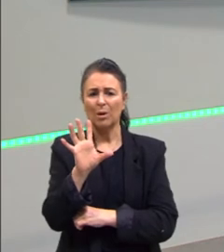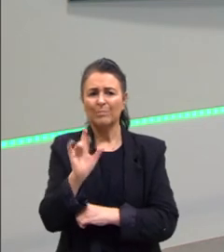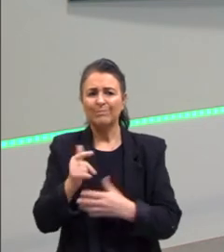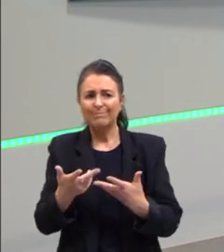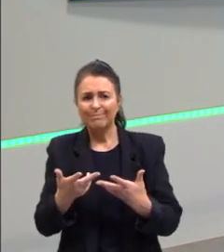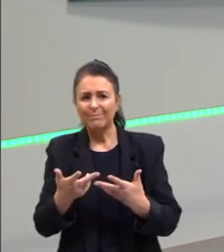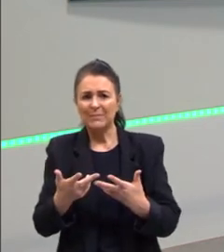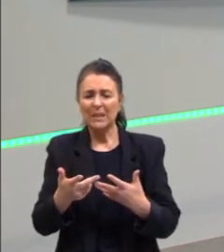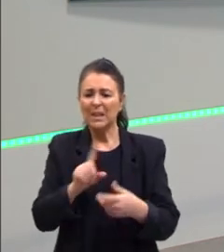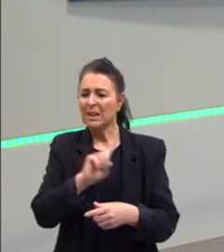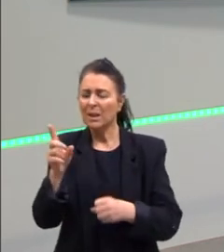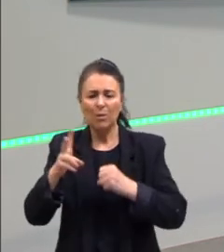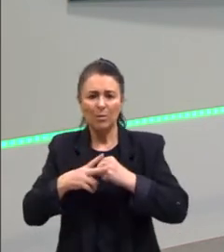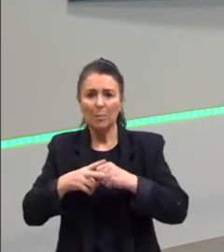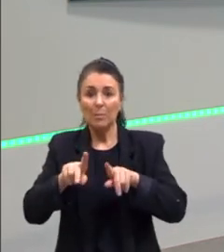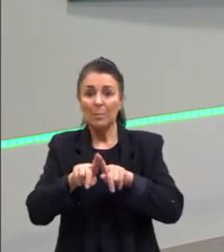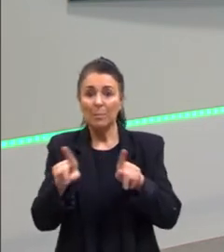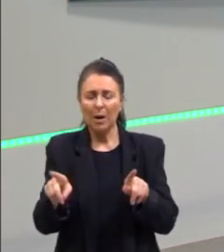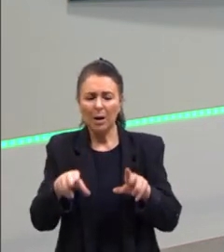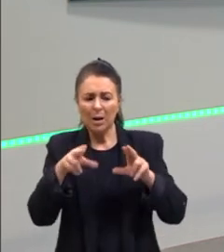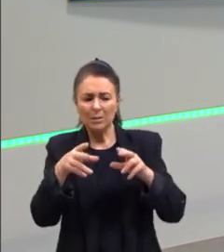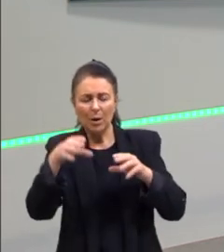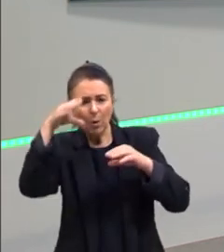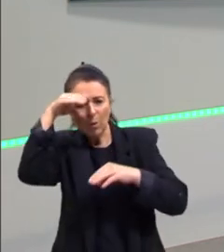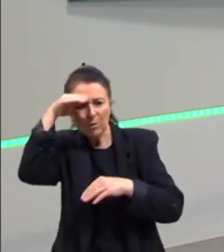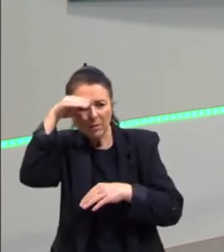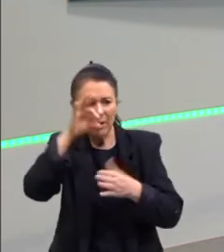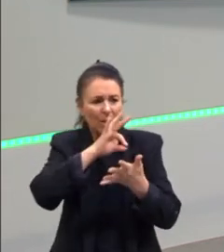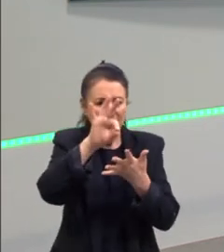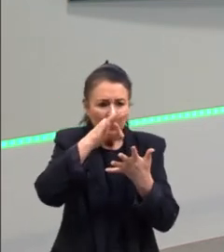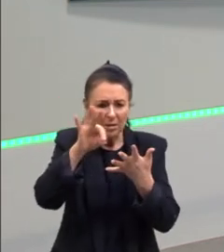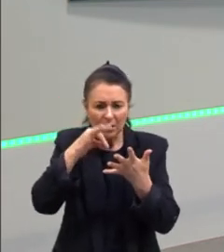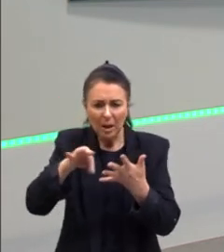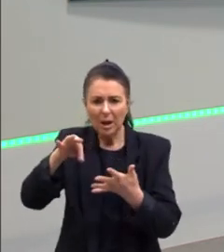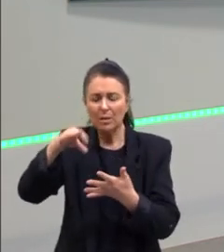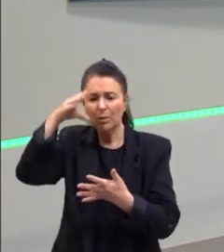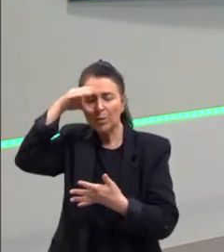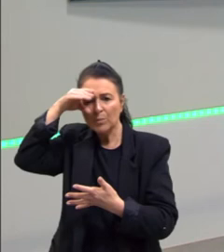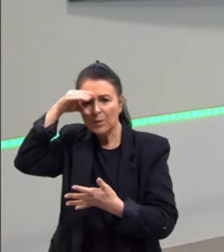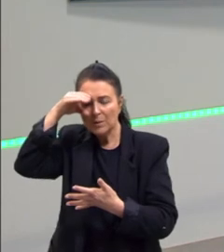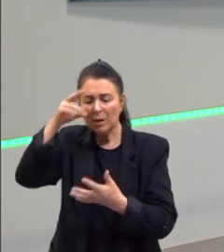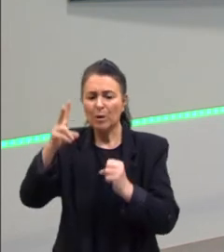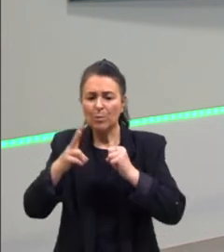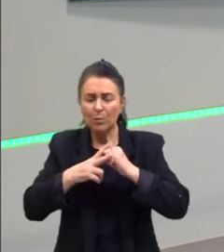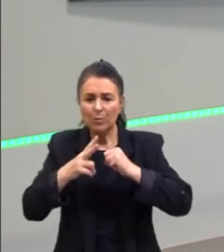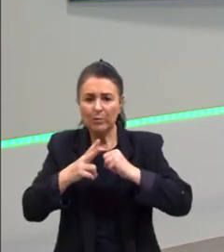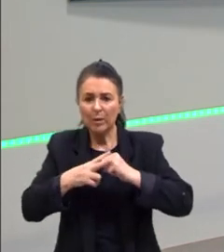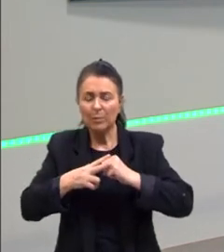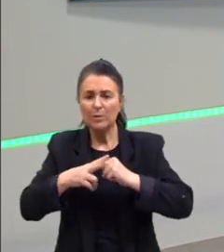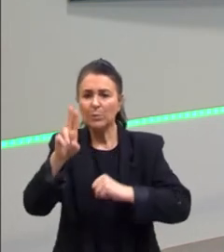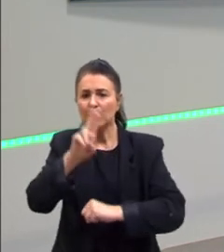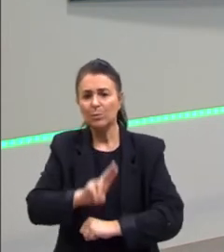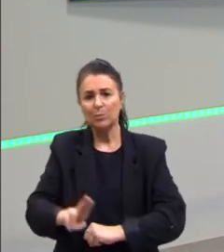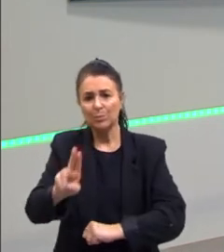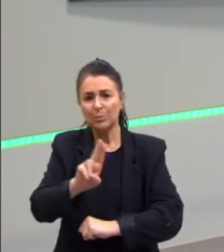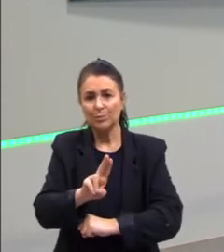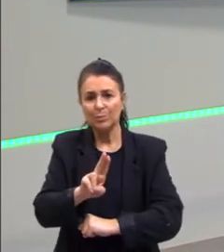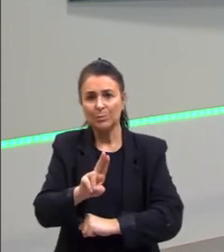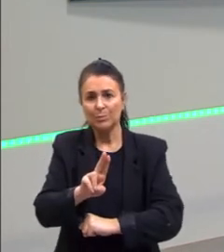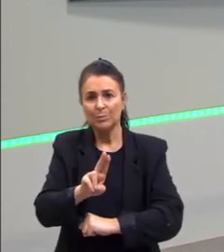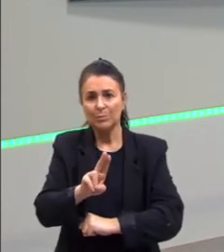verbal, mas observar os detalhes, observar os verbos que estão sendo utilizados,